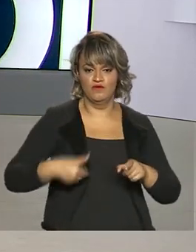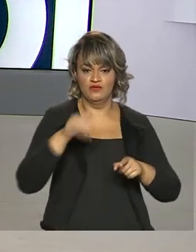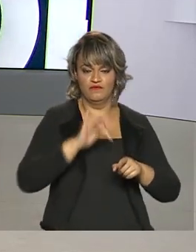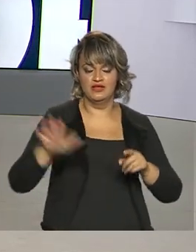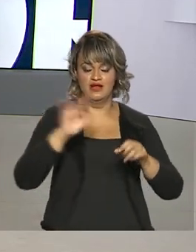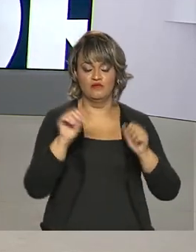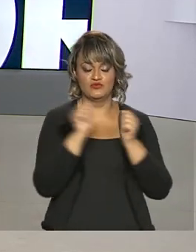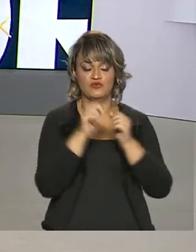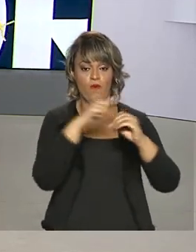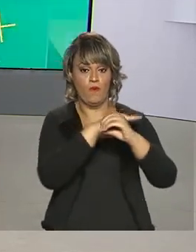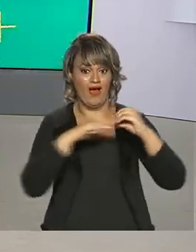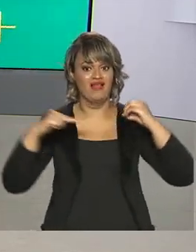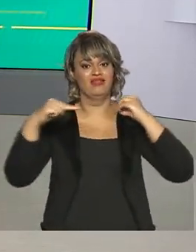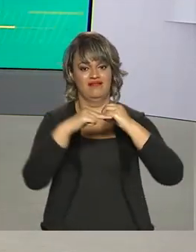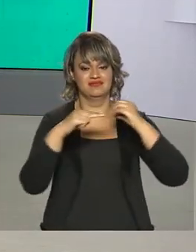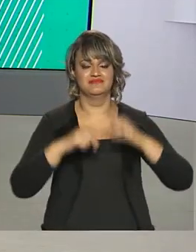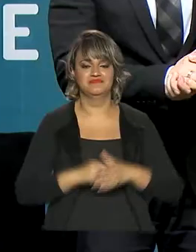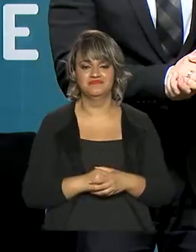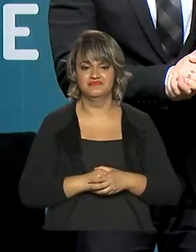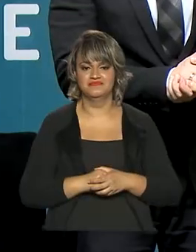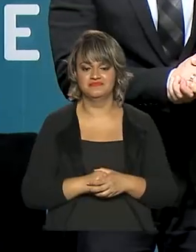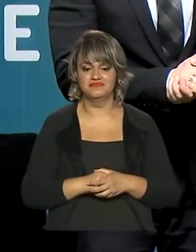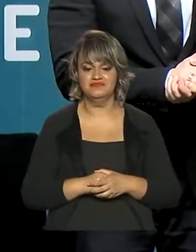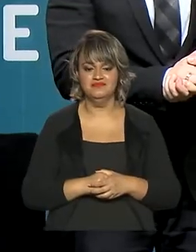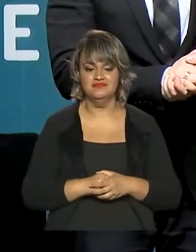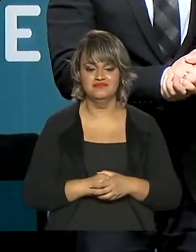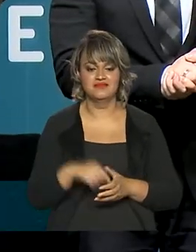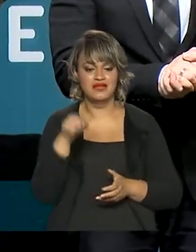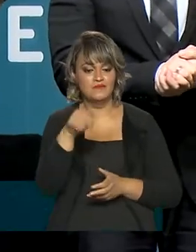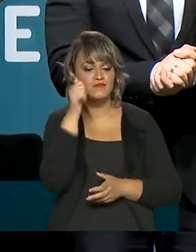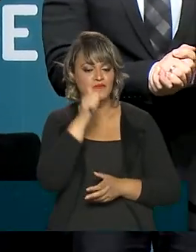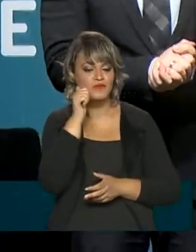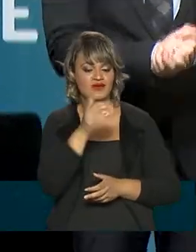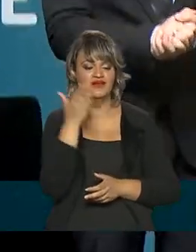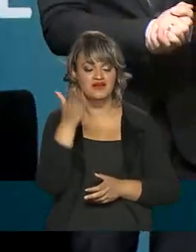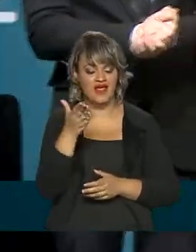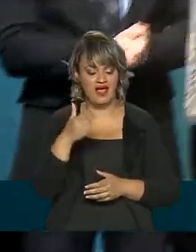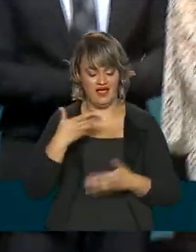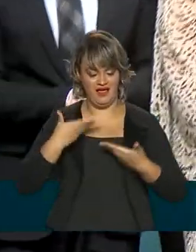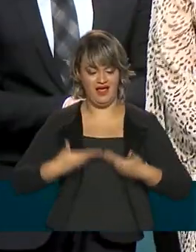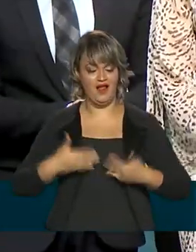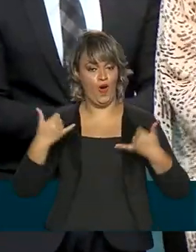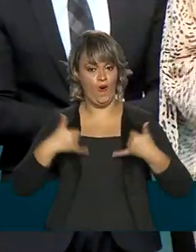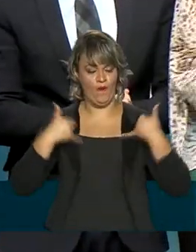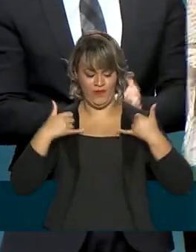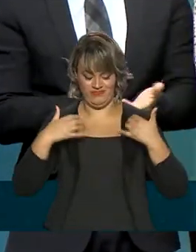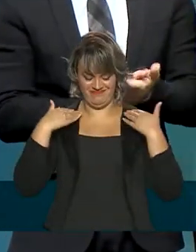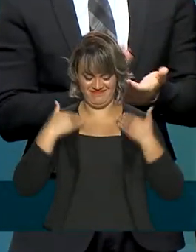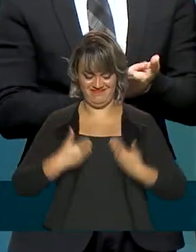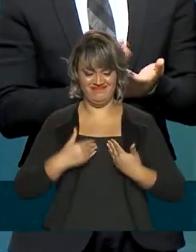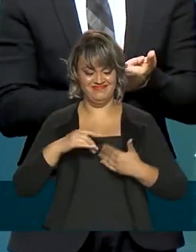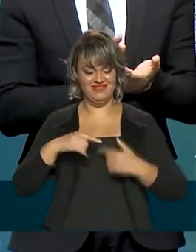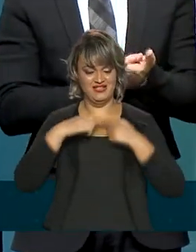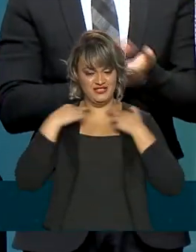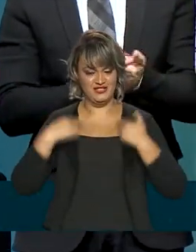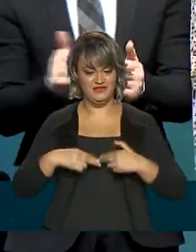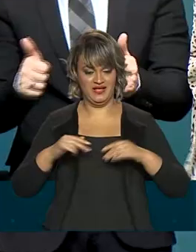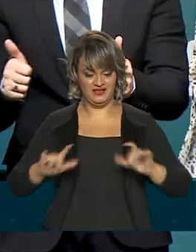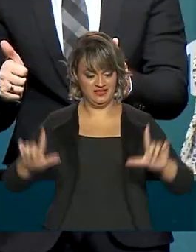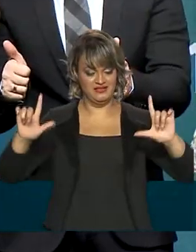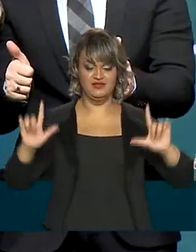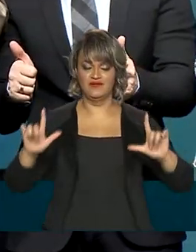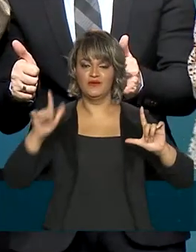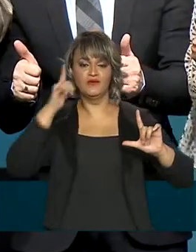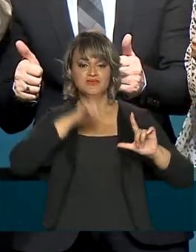NASA, a agência espacial americana. Giovanna Ramos exibe orgulhosas medalhas e os certificados que